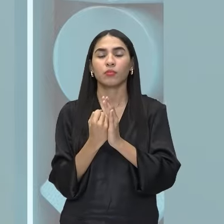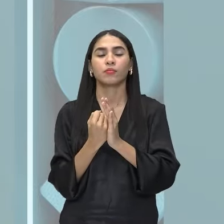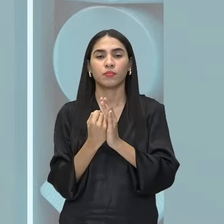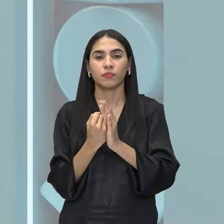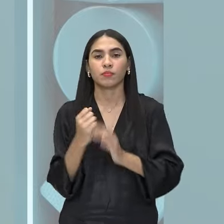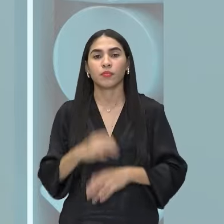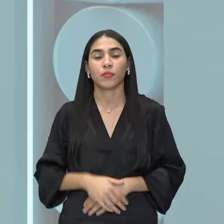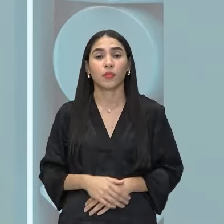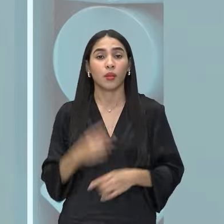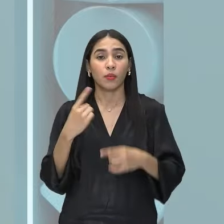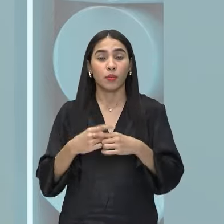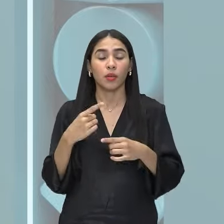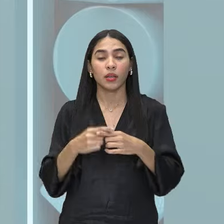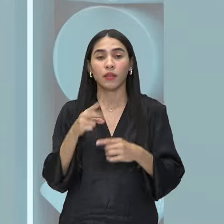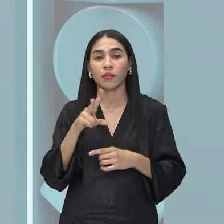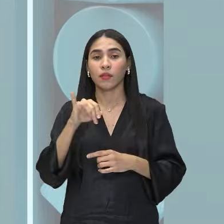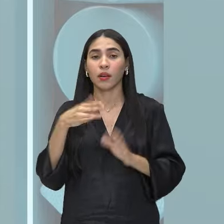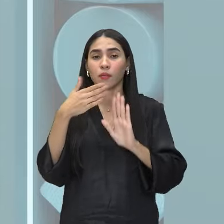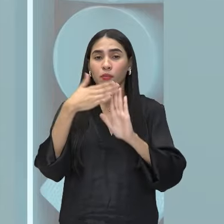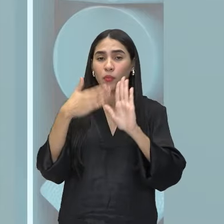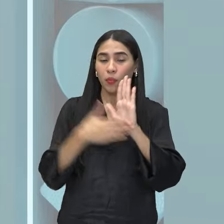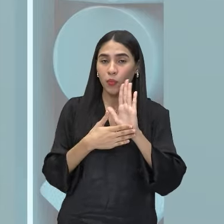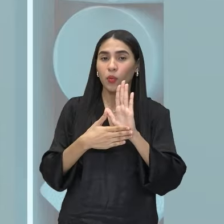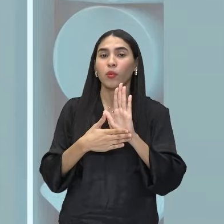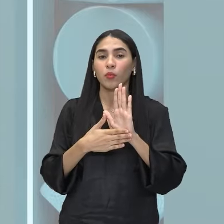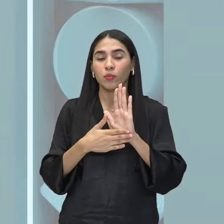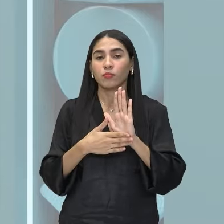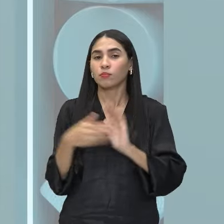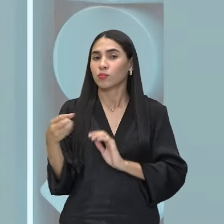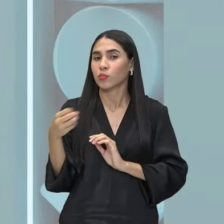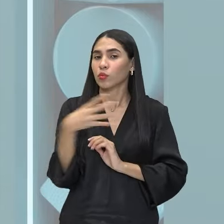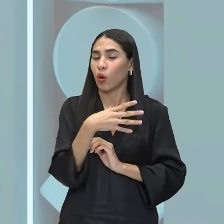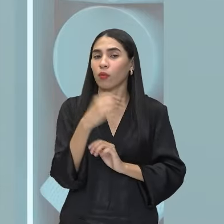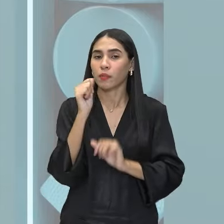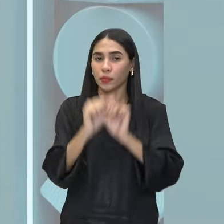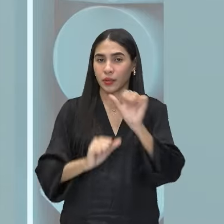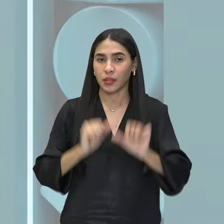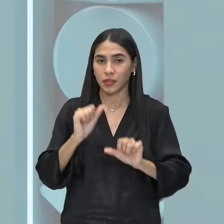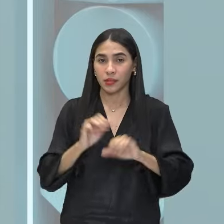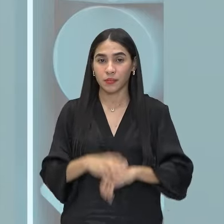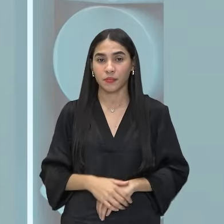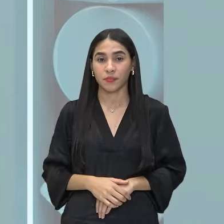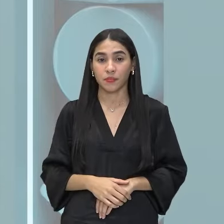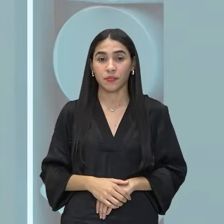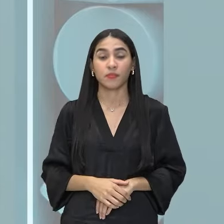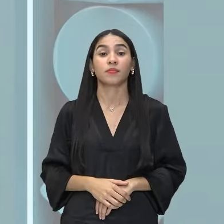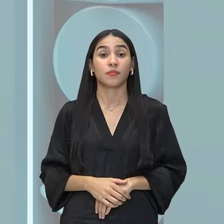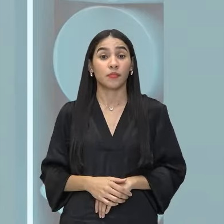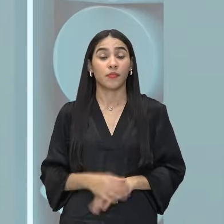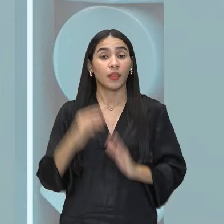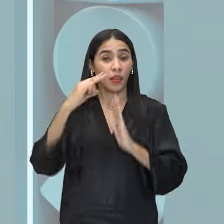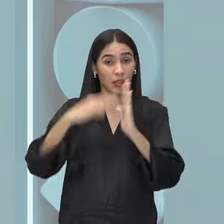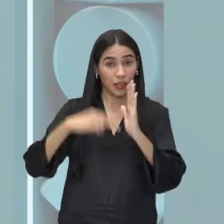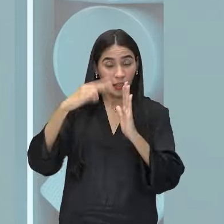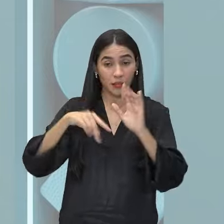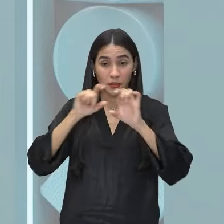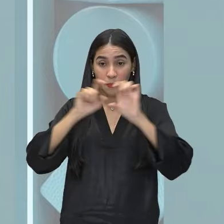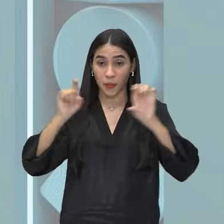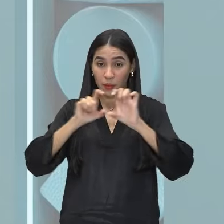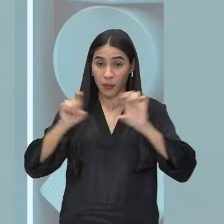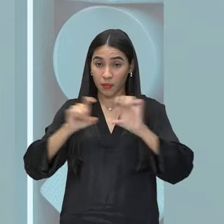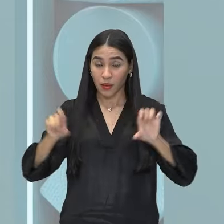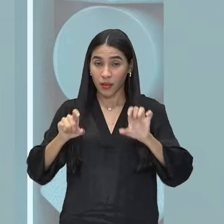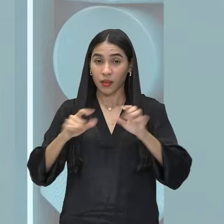justamente porque vai propor algo que é extremamente inovador, não é? E olhem só, vamos ler as primeiras